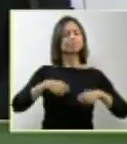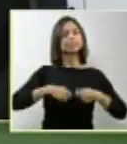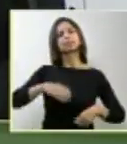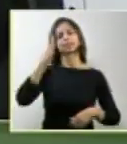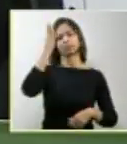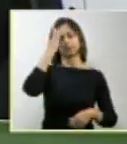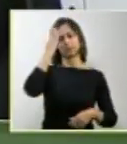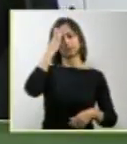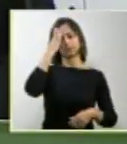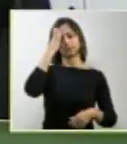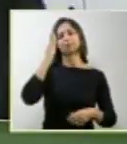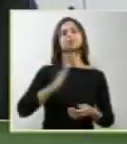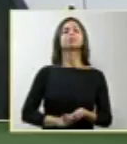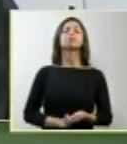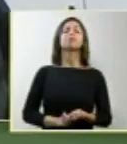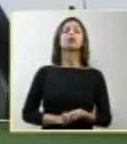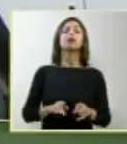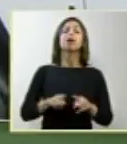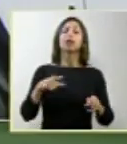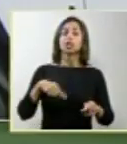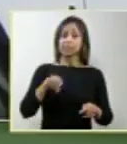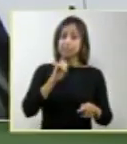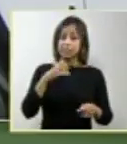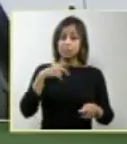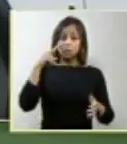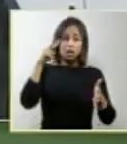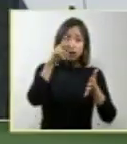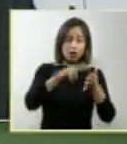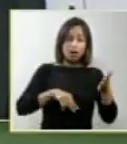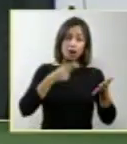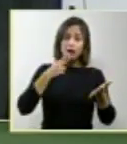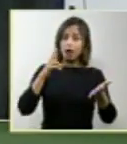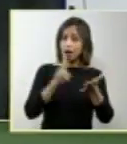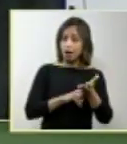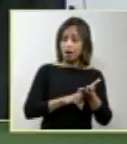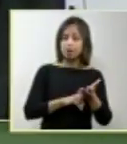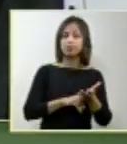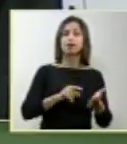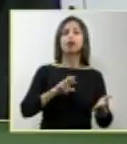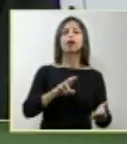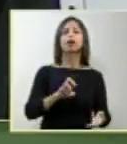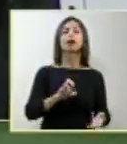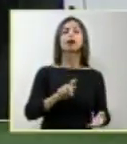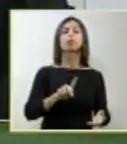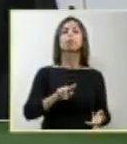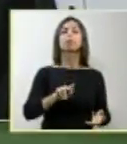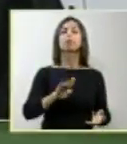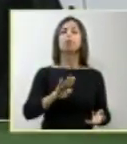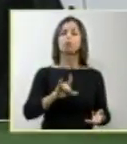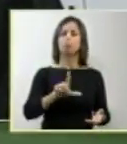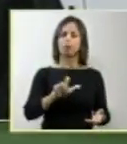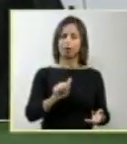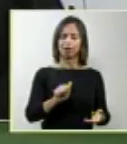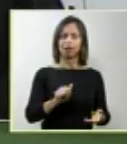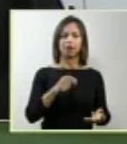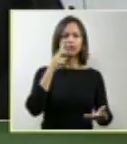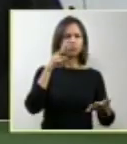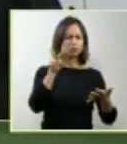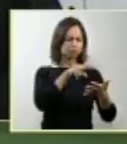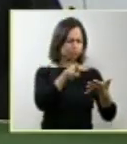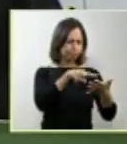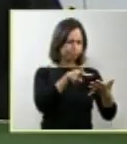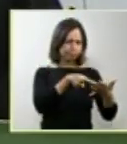que a todos indistintamente submete, nós vamos ver que, no corpo permanente da Carta,